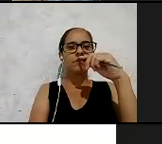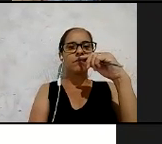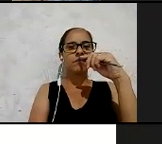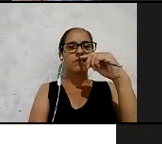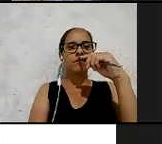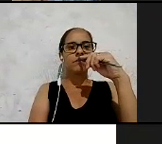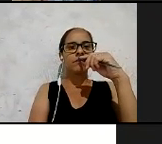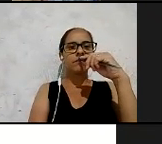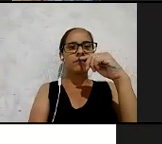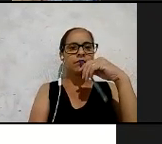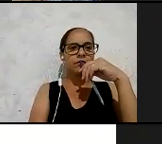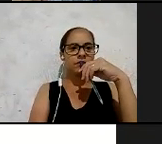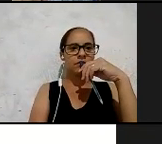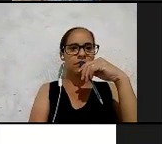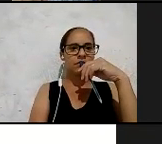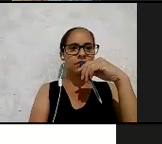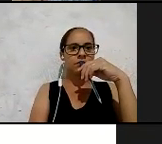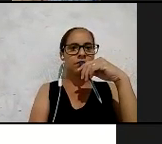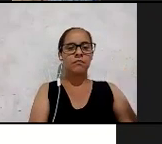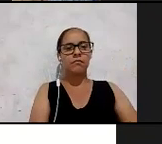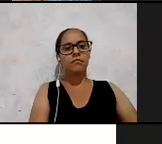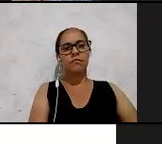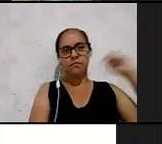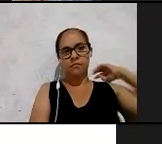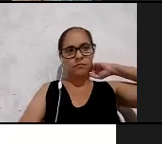faculdade, o professor Israel